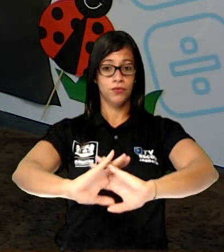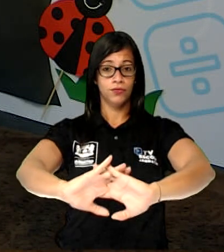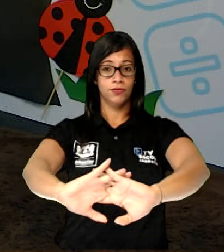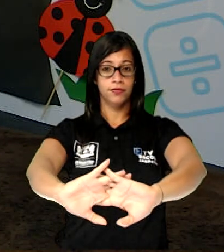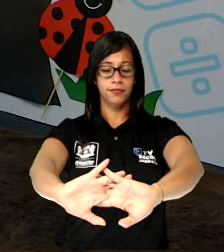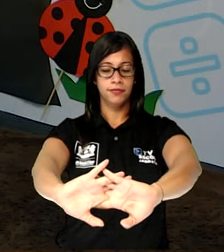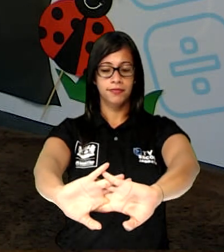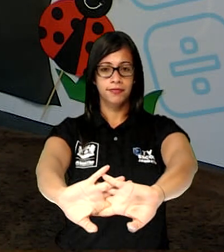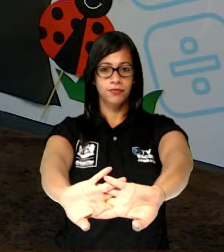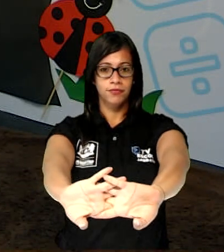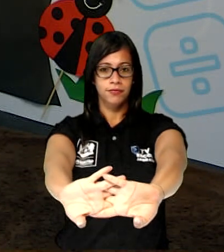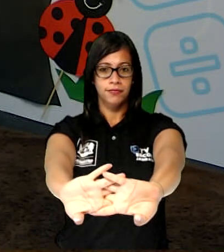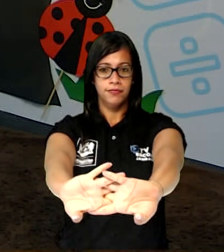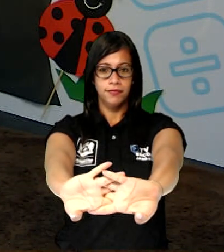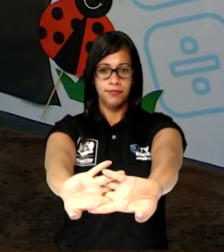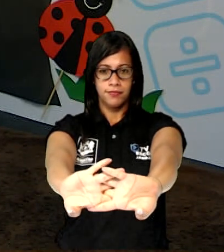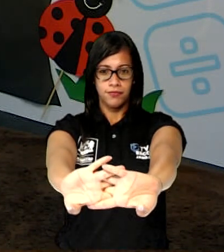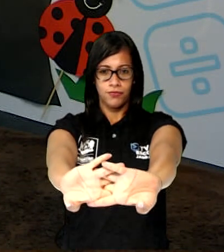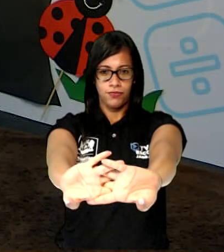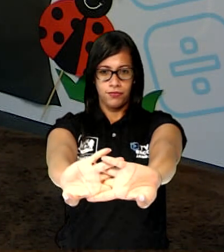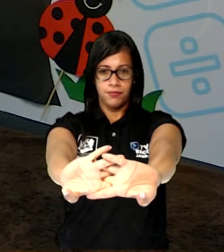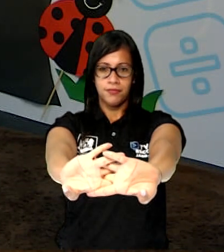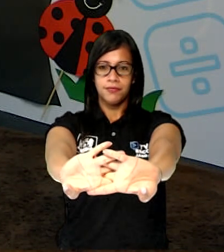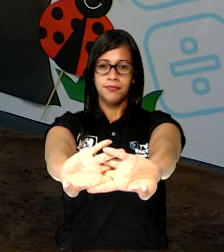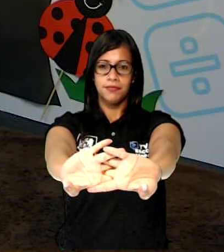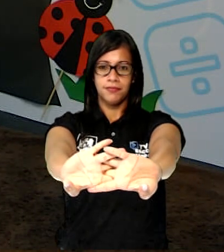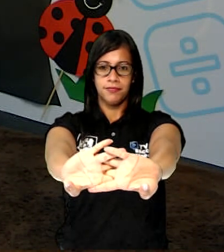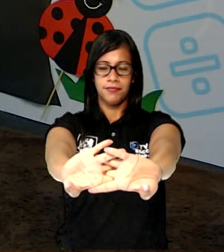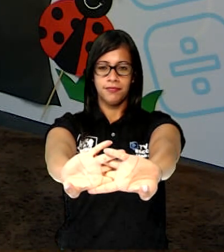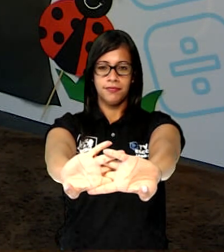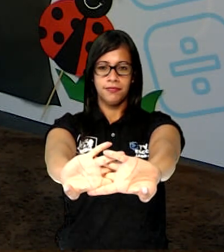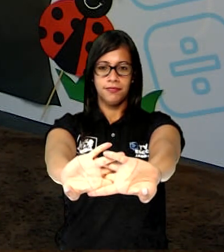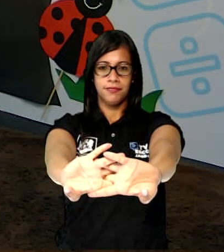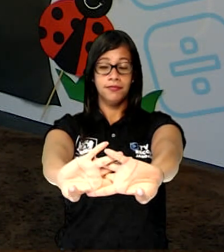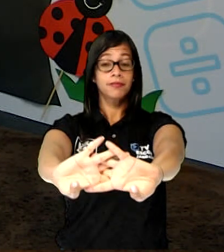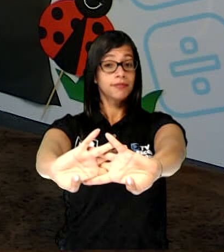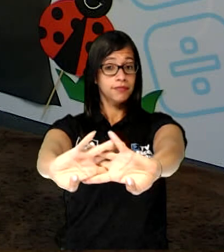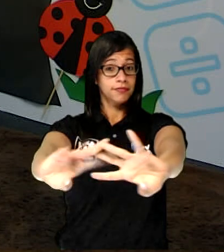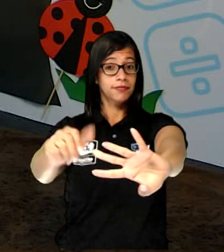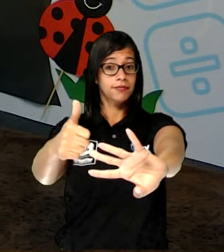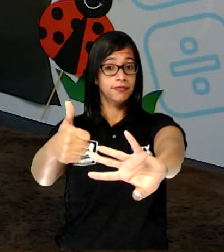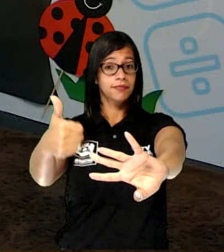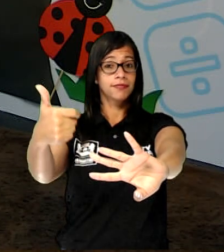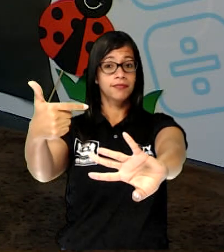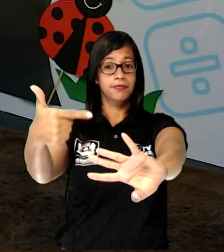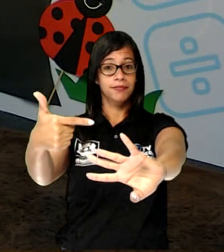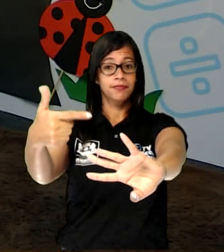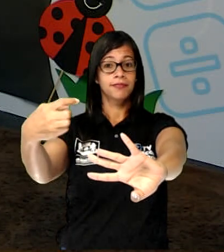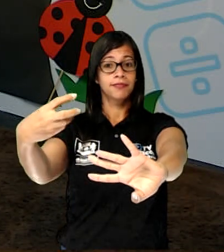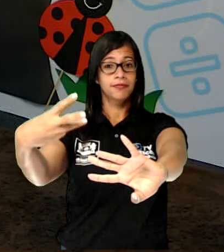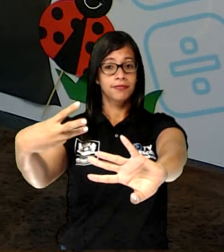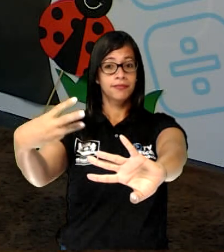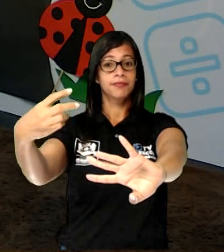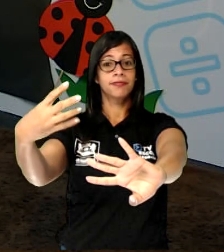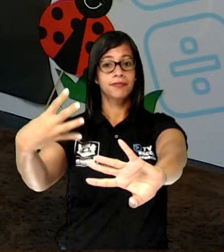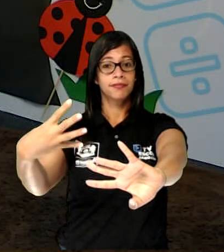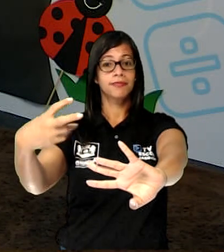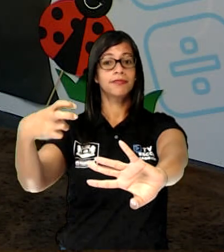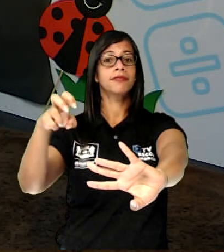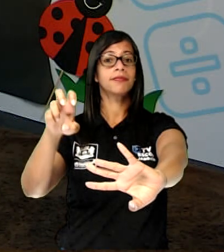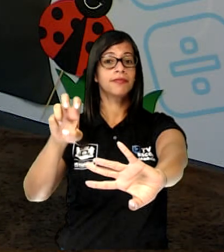e estica o máximo que puder para frente. Um, dois, três, quatro,